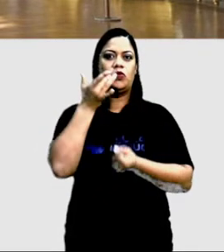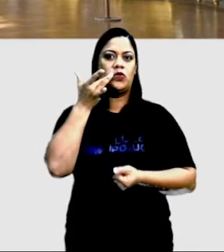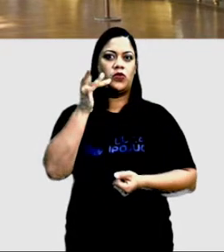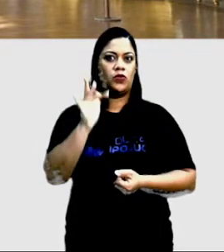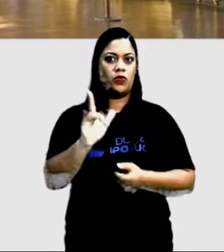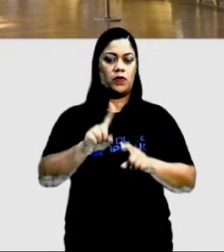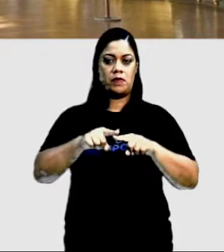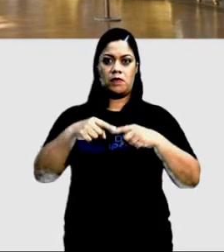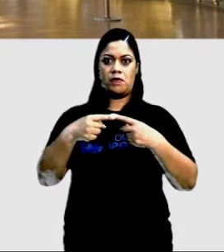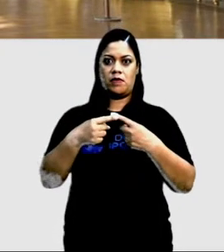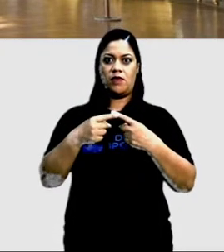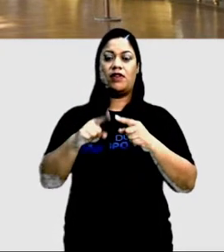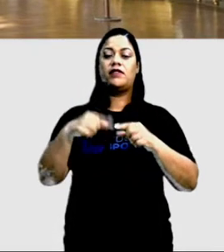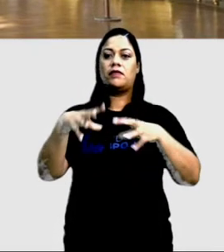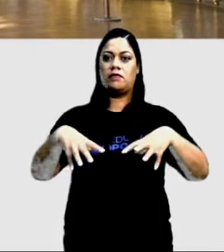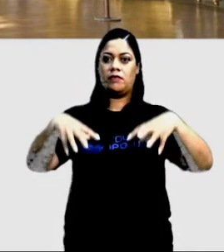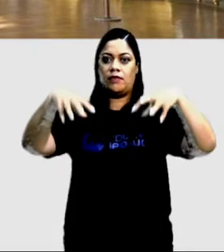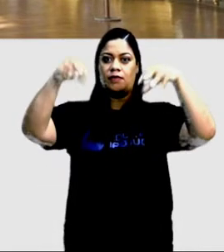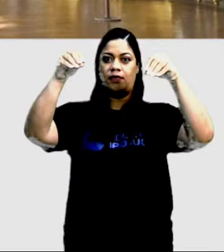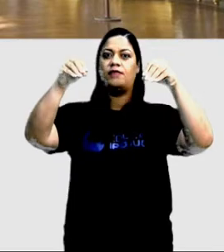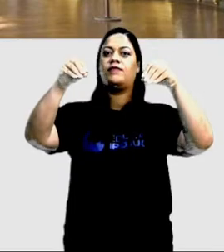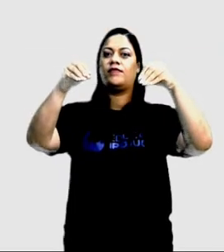mas por fora ele é um castelo, né?